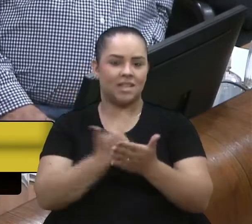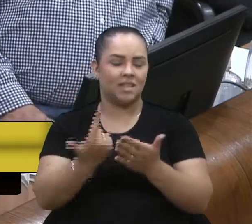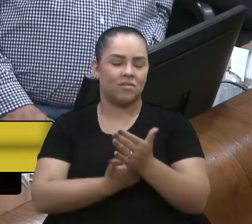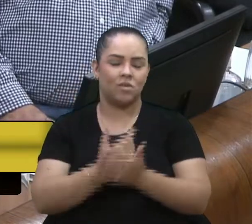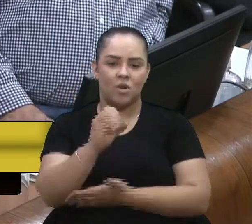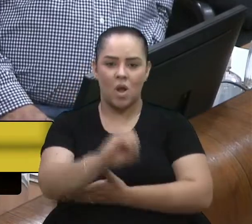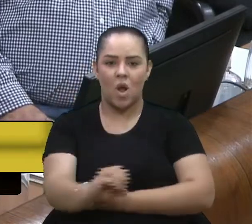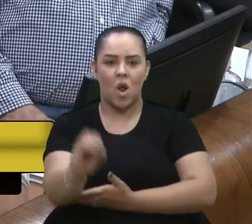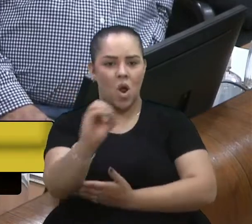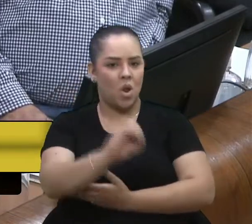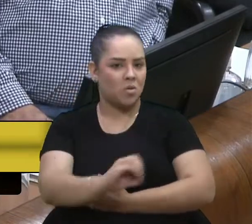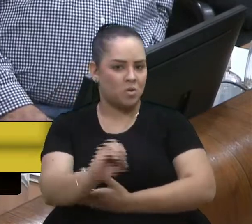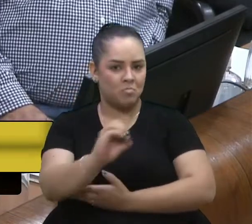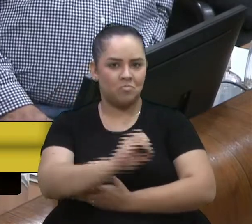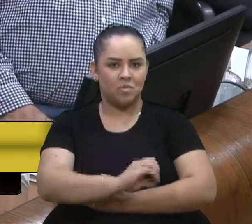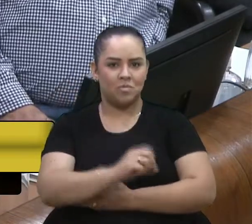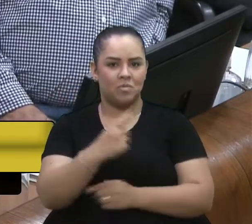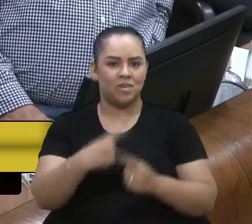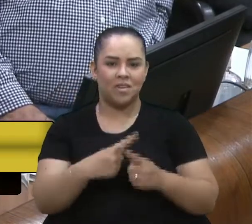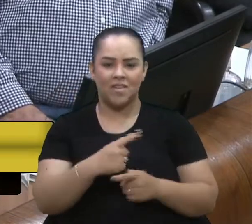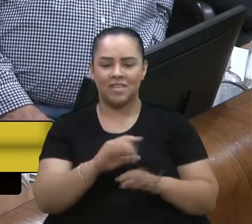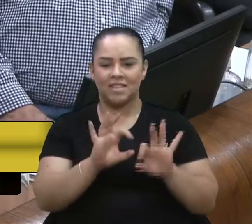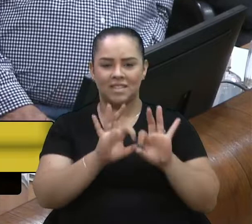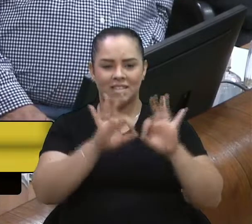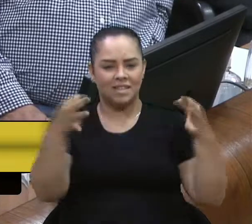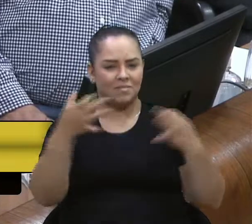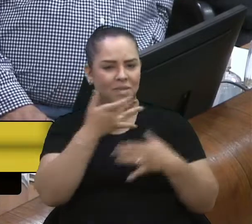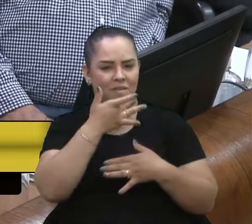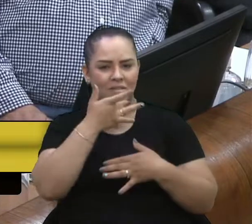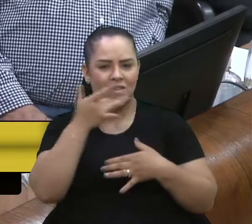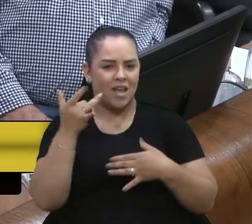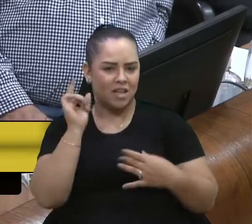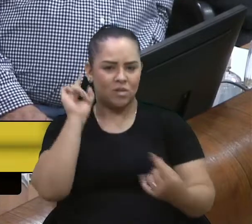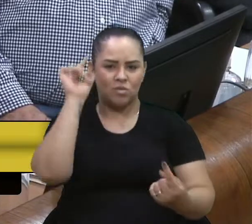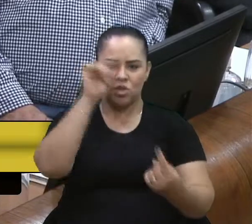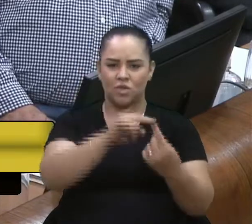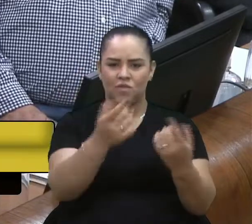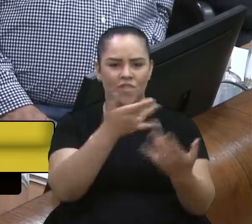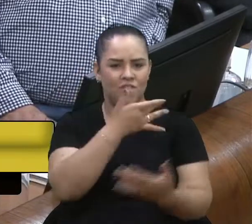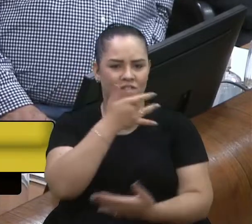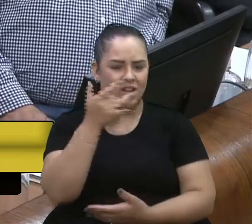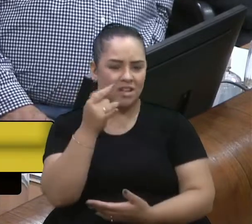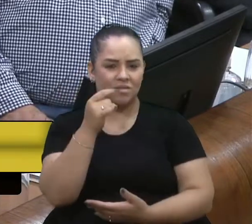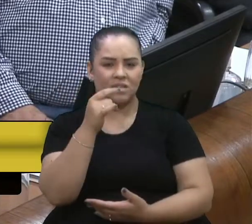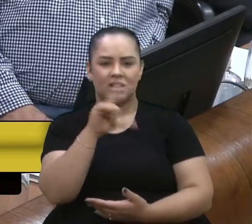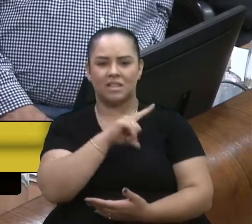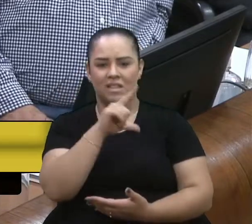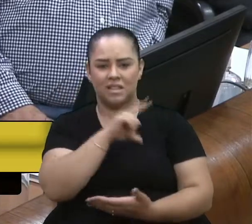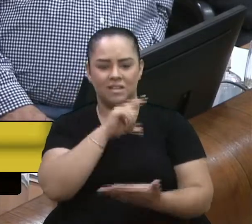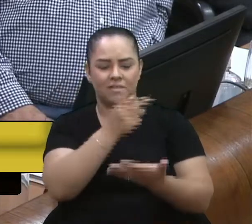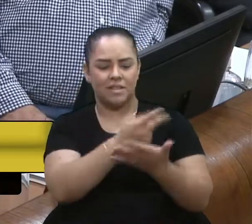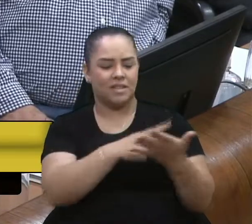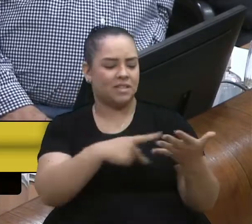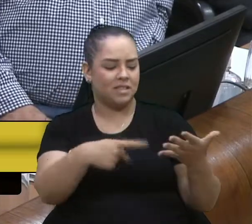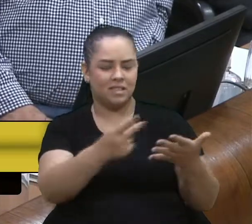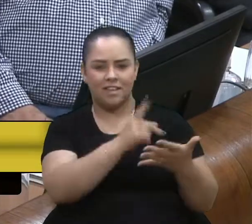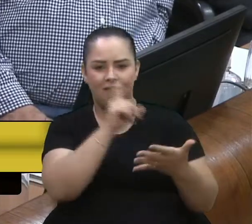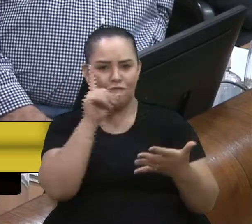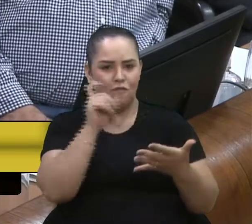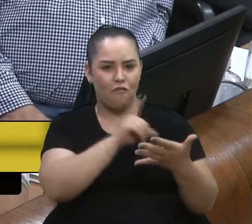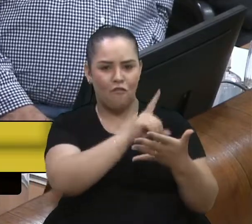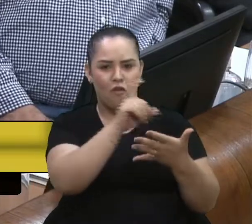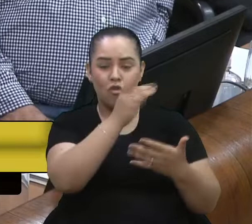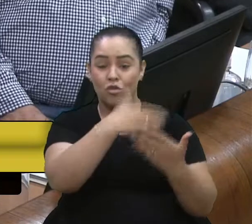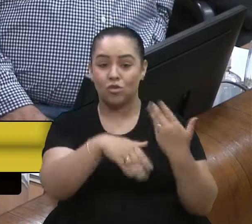incrível ele é didático, ele é simples ele é objetivo mas ele é ilustrativo ele traz tudo do que a gente está